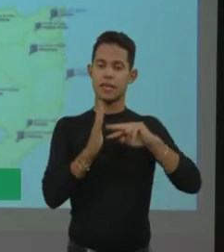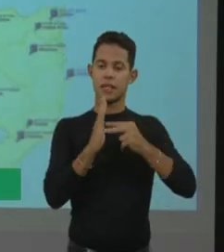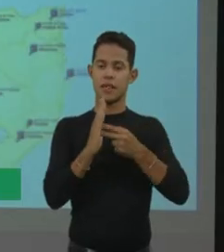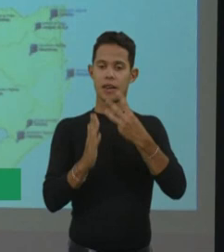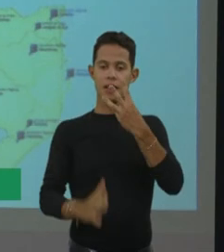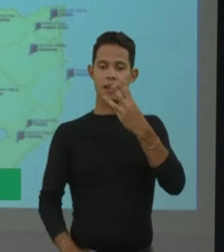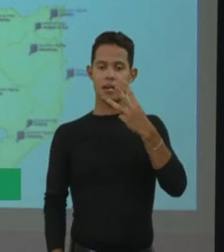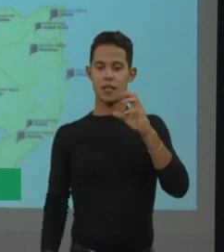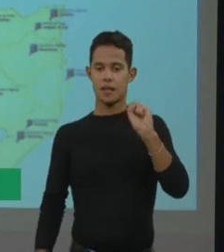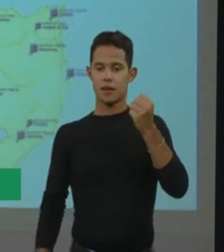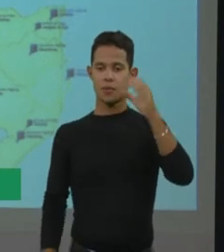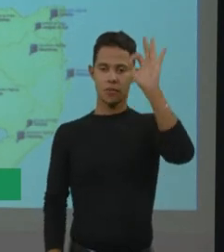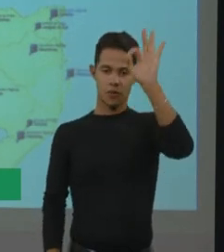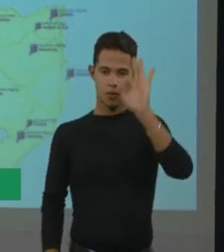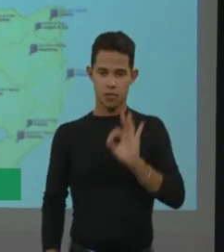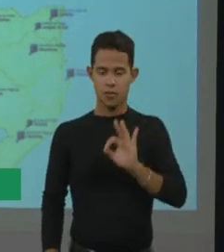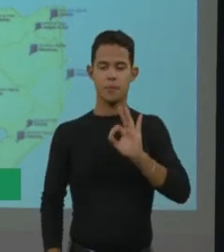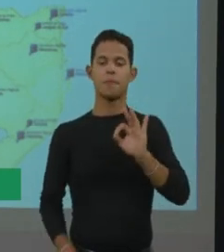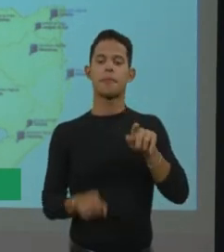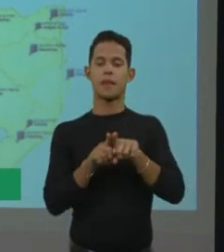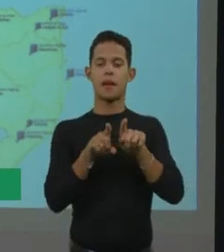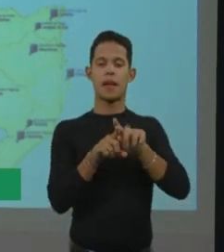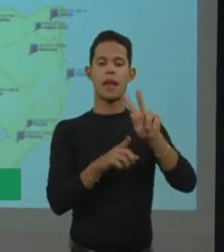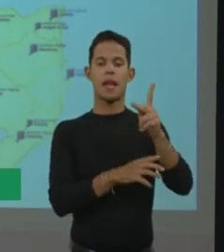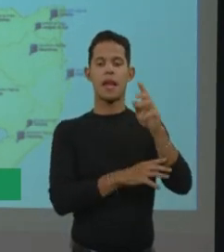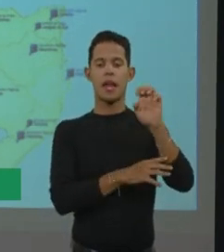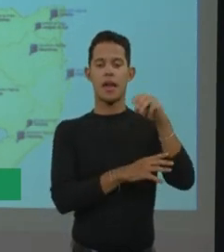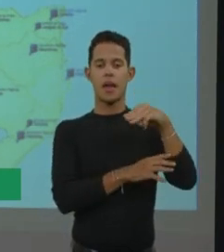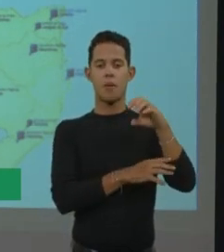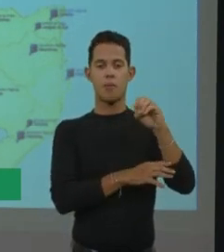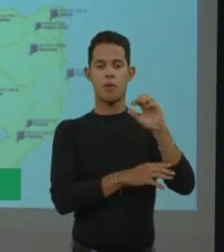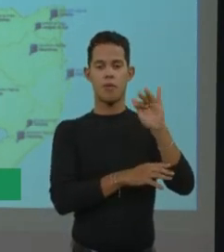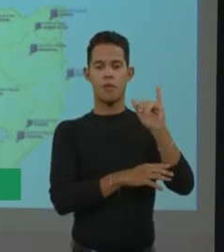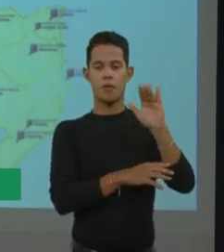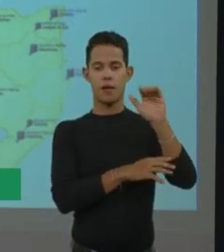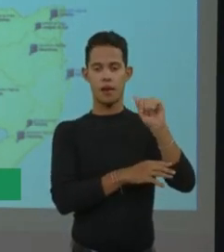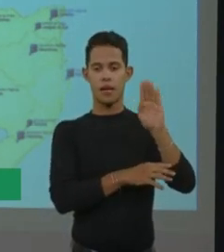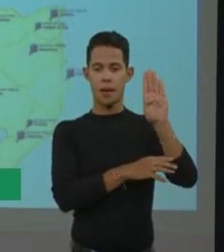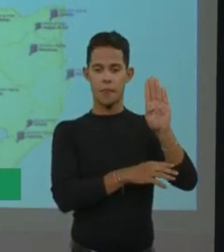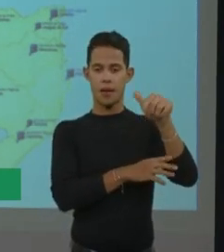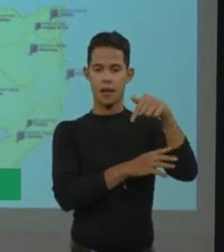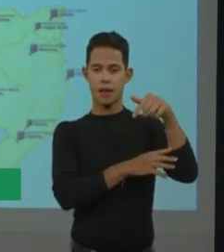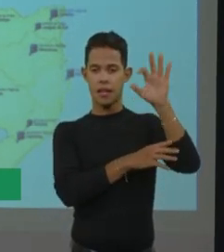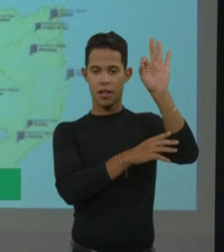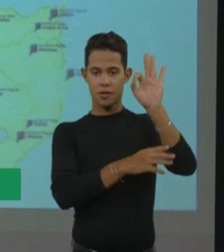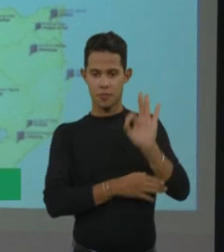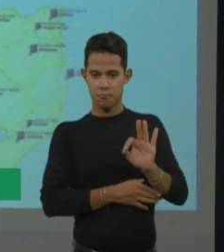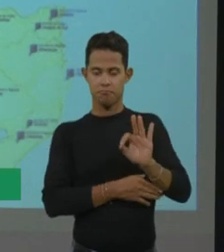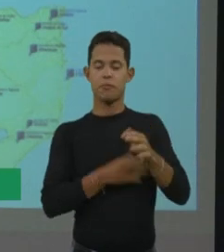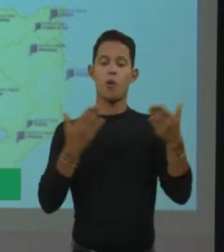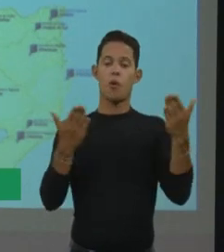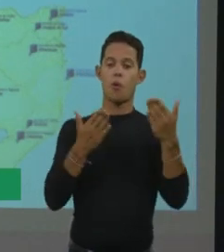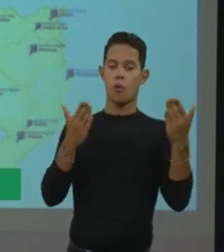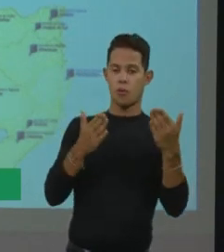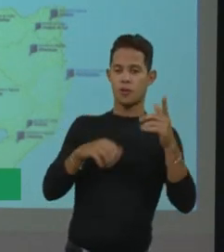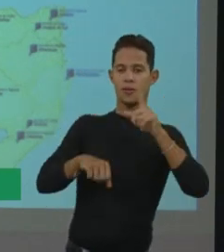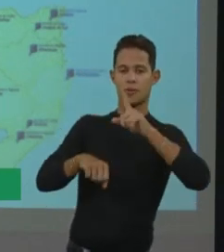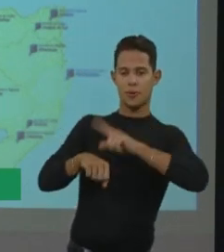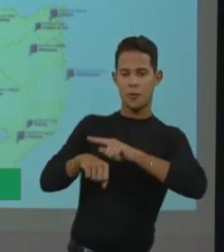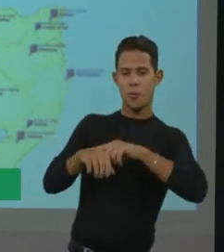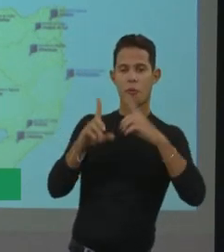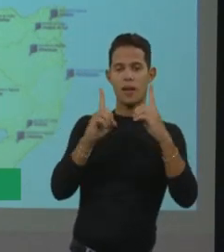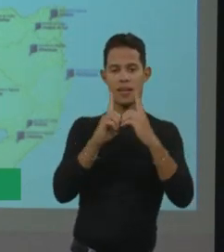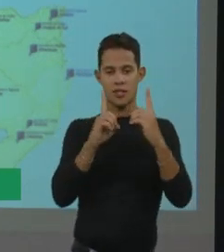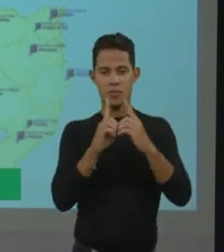e da hemofilia B, 7% da prevalência. E, atualmente, o atendimento é na Hemorrede do Emosc.